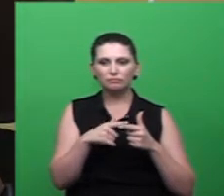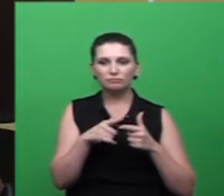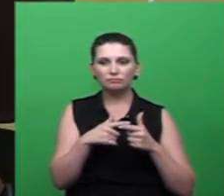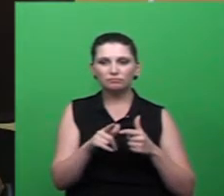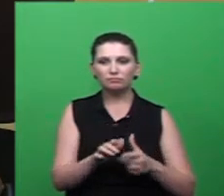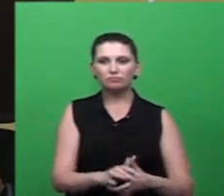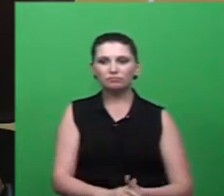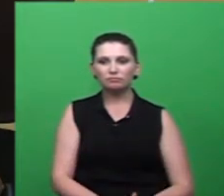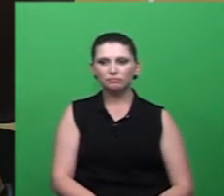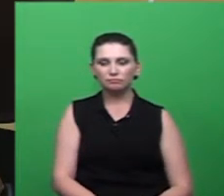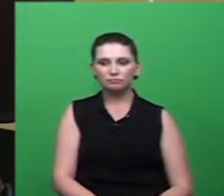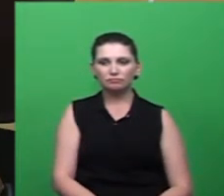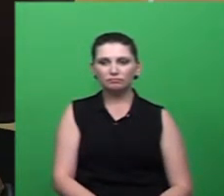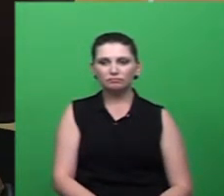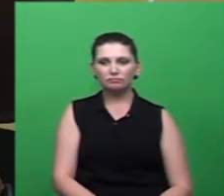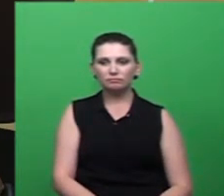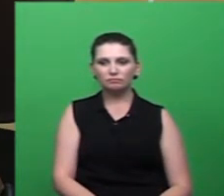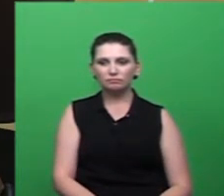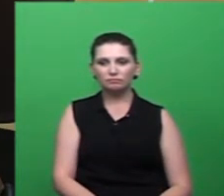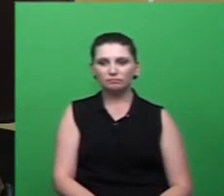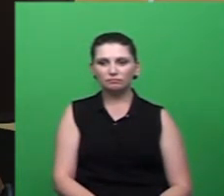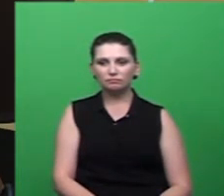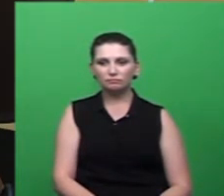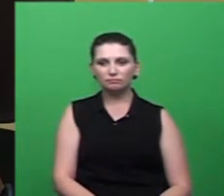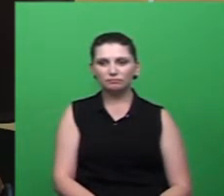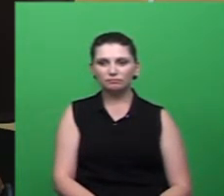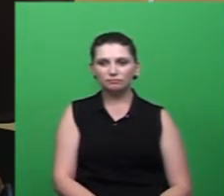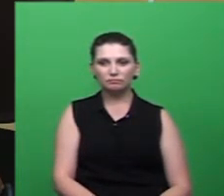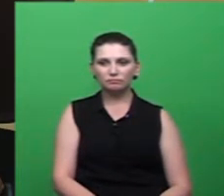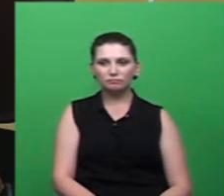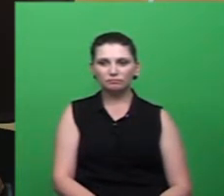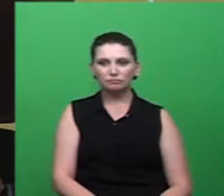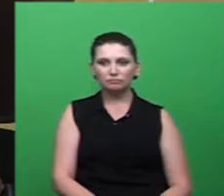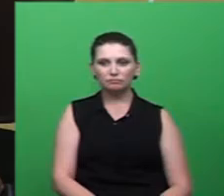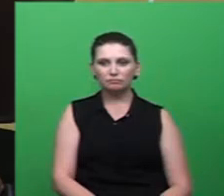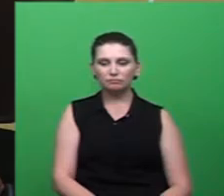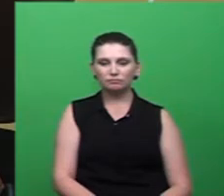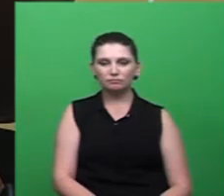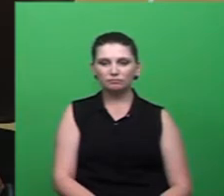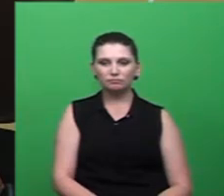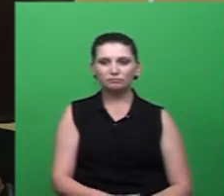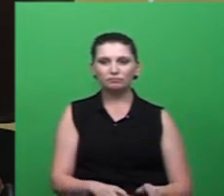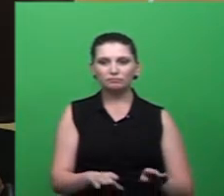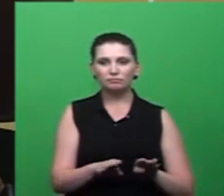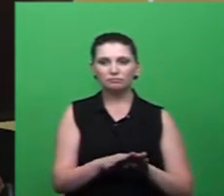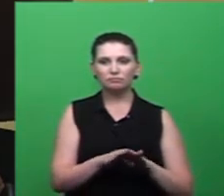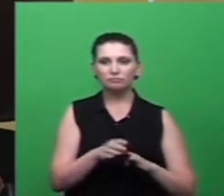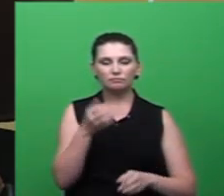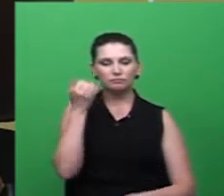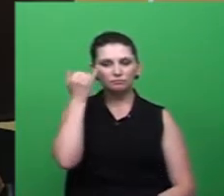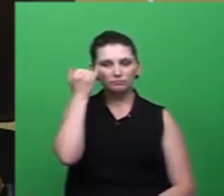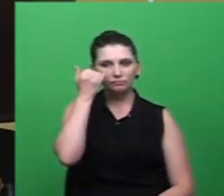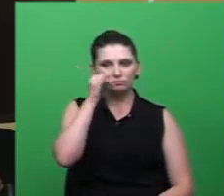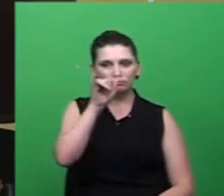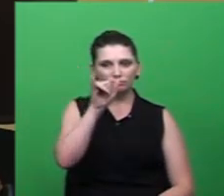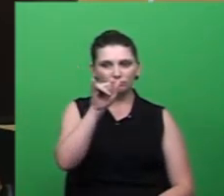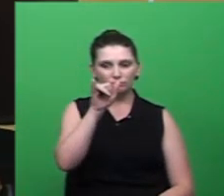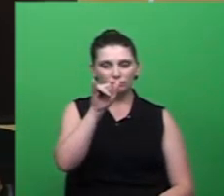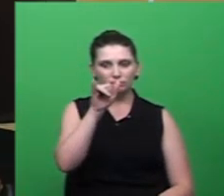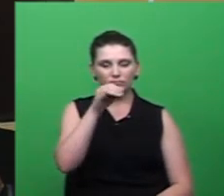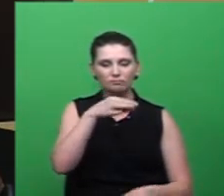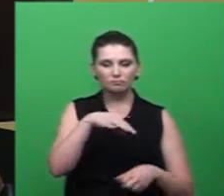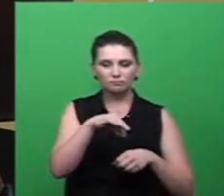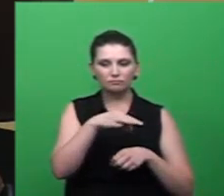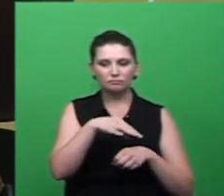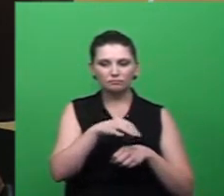de combate à dengue em Criciúma está de parabéns porque a precaução que ao longo dos anos vem sendo